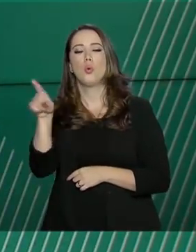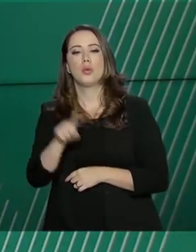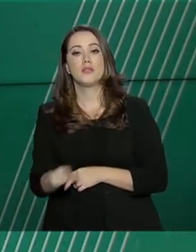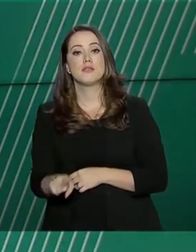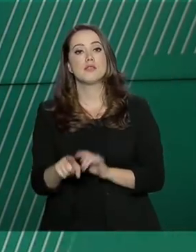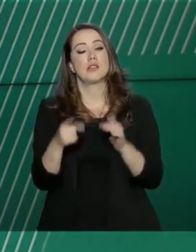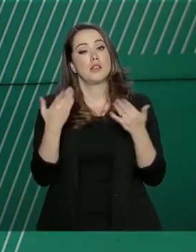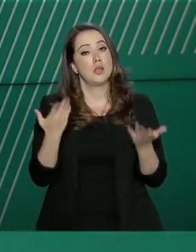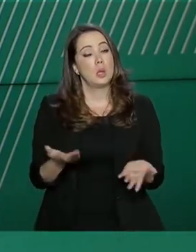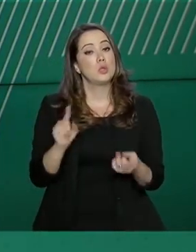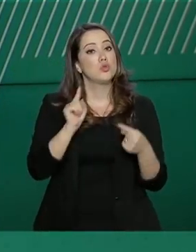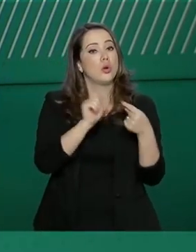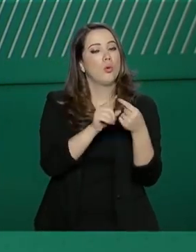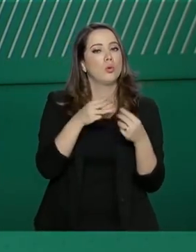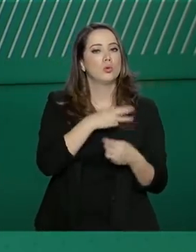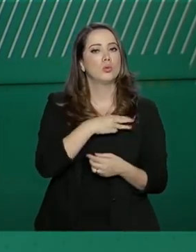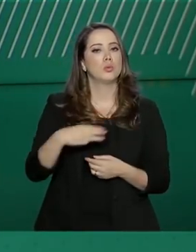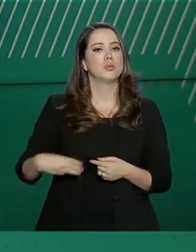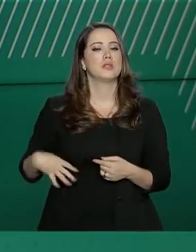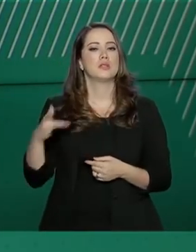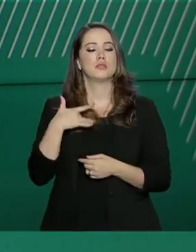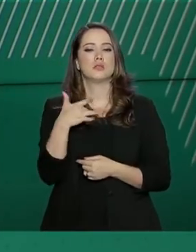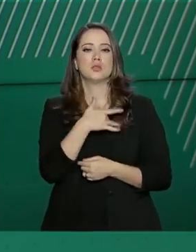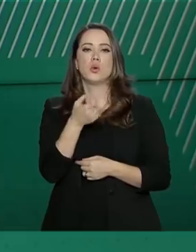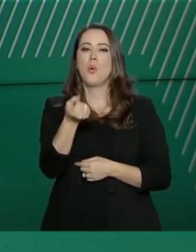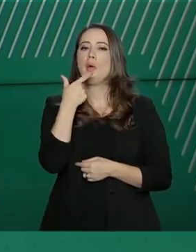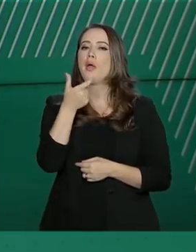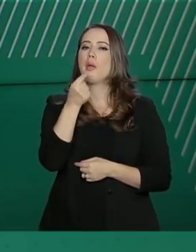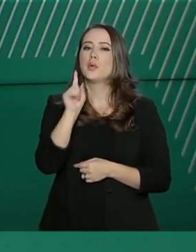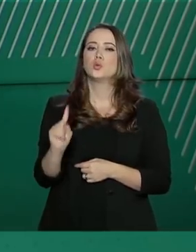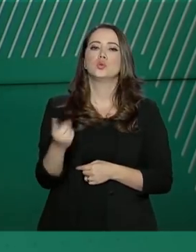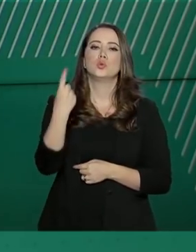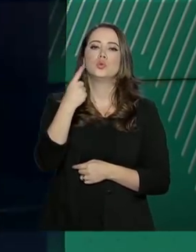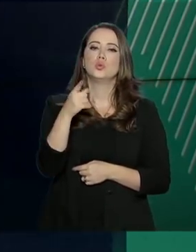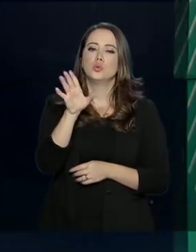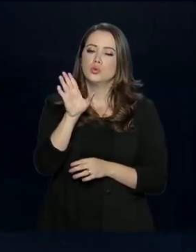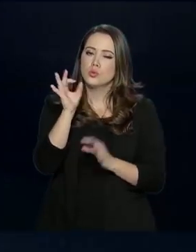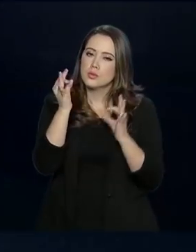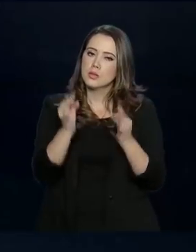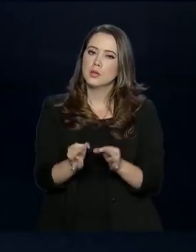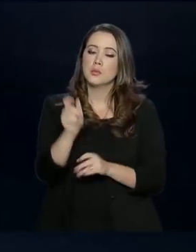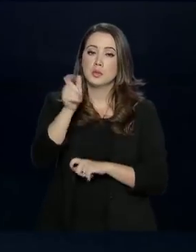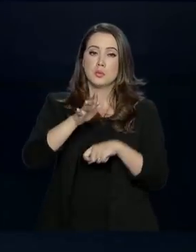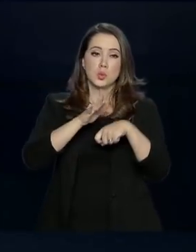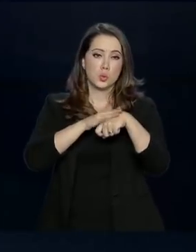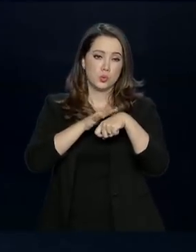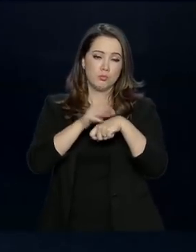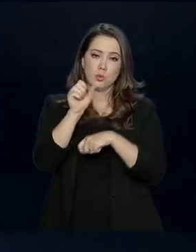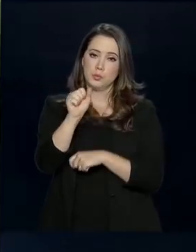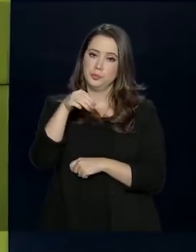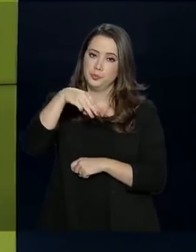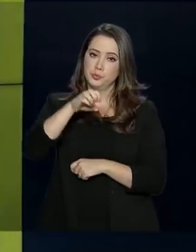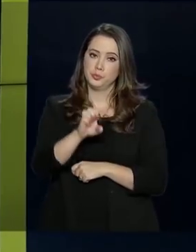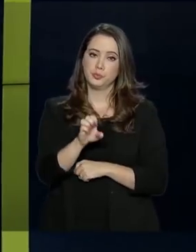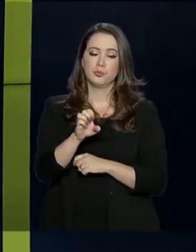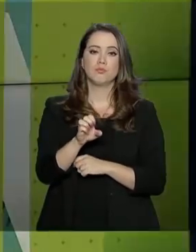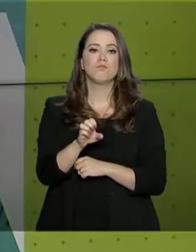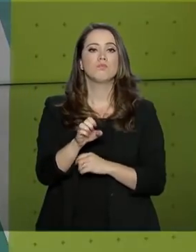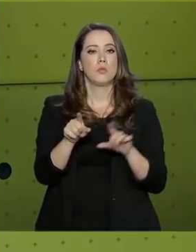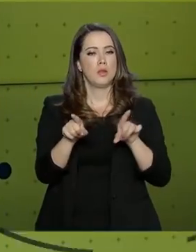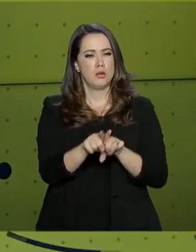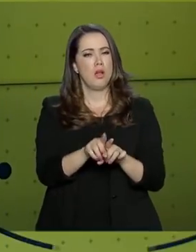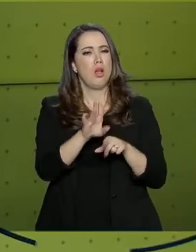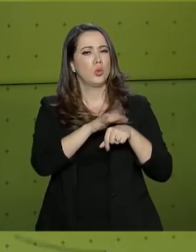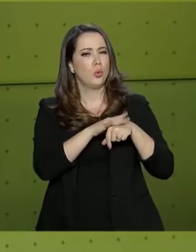Henrique Mandetta. De acordo com o Ministério da Saúde, a medicação é a única recomendada para pacientes com atrofia muscular espinhal.